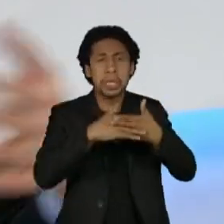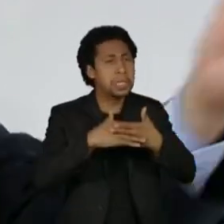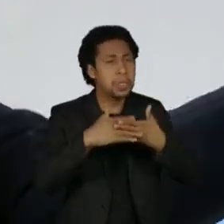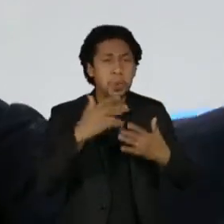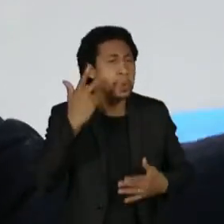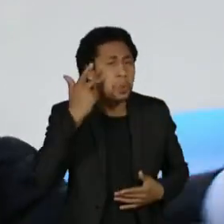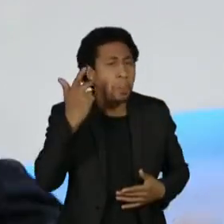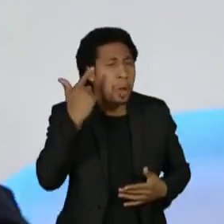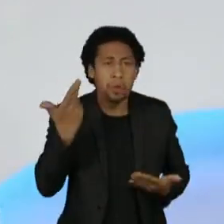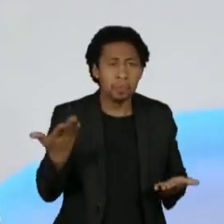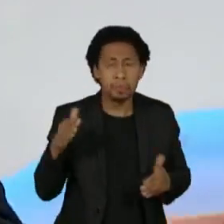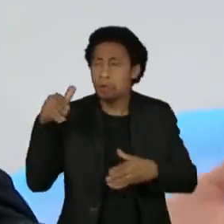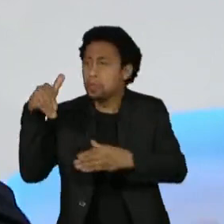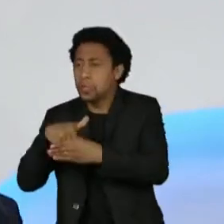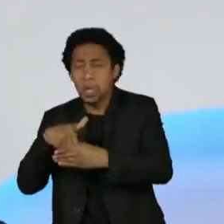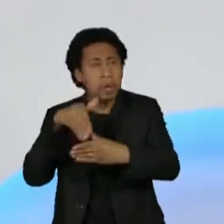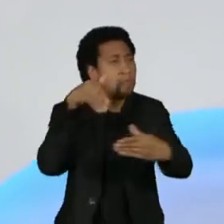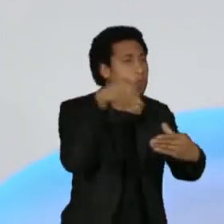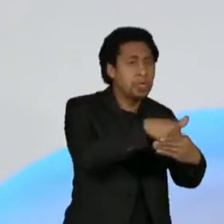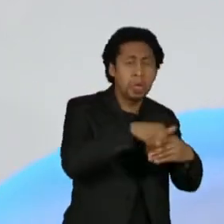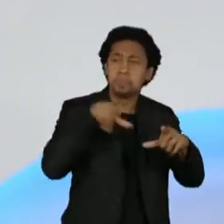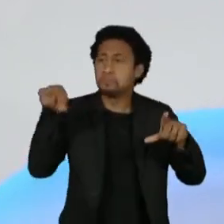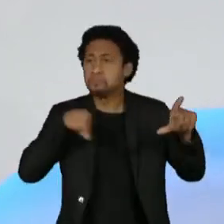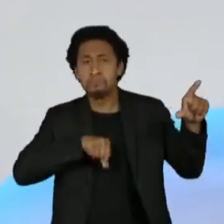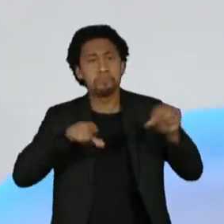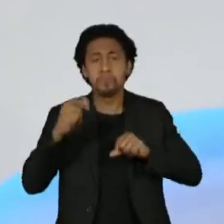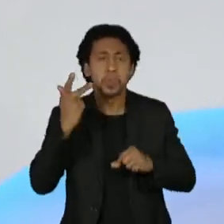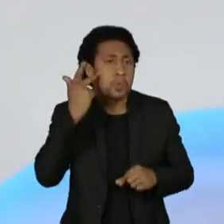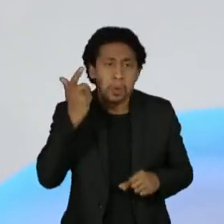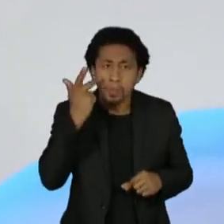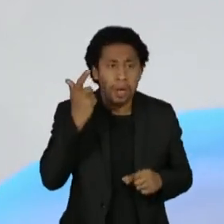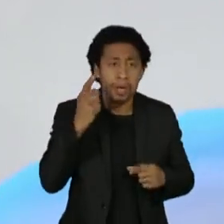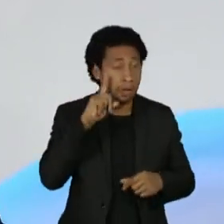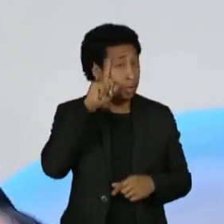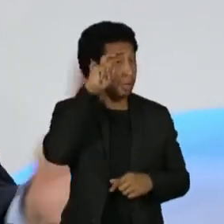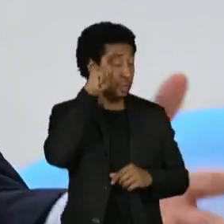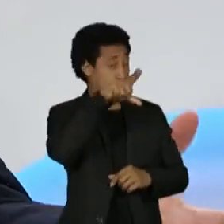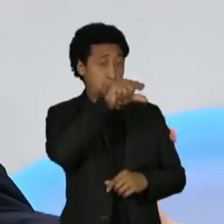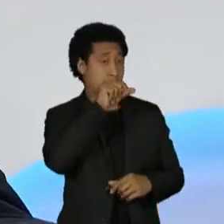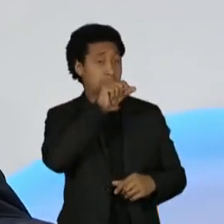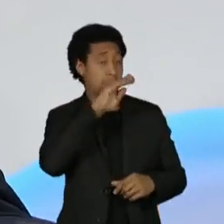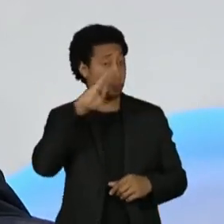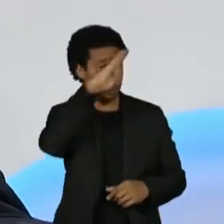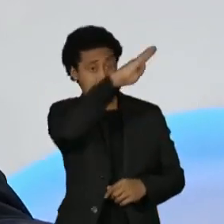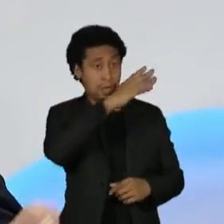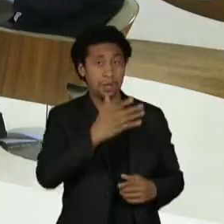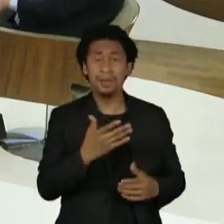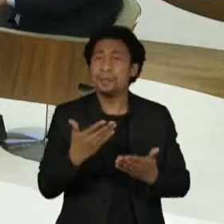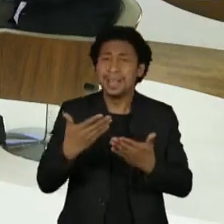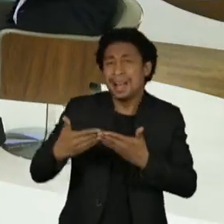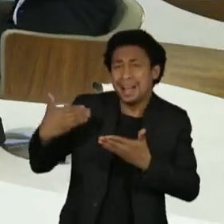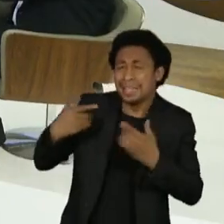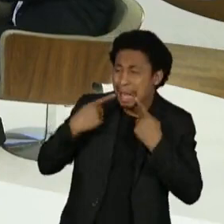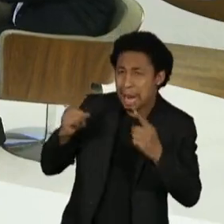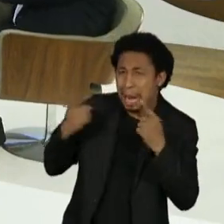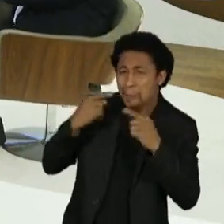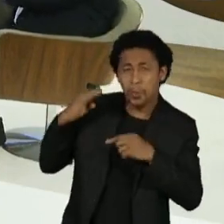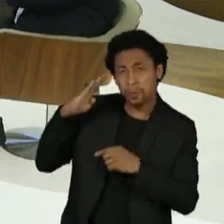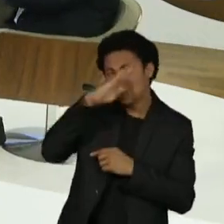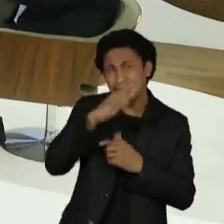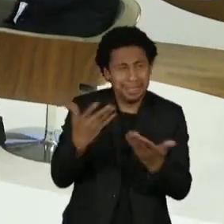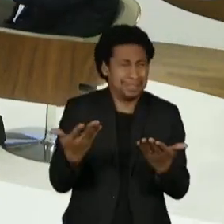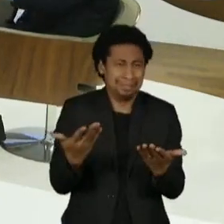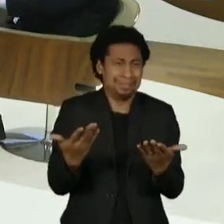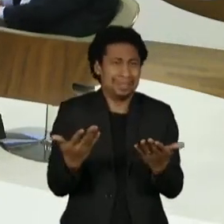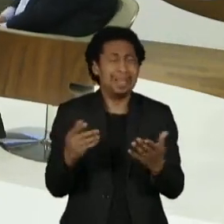o Pedro, a Vera, ele escolheu o Bolsonaro, alguns falaram, mas tudo que ele falou do Bolsonaro, bom, e tudo que ele falou do Lula,